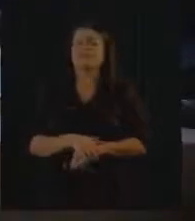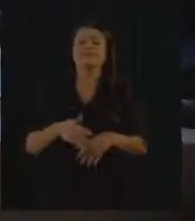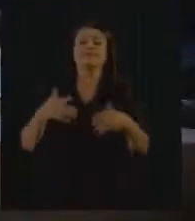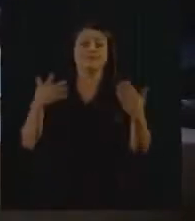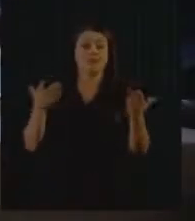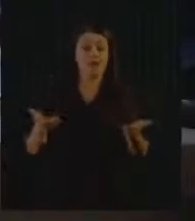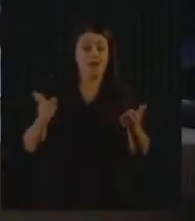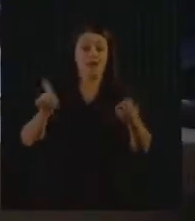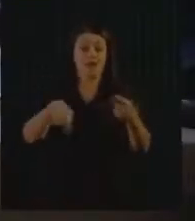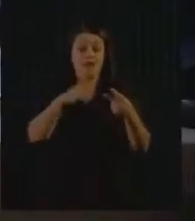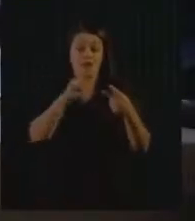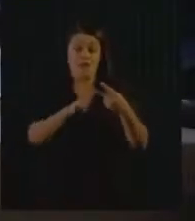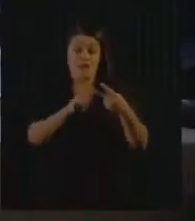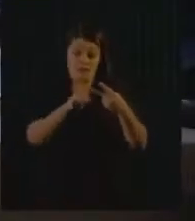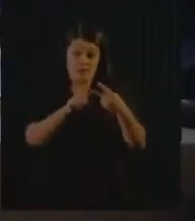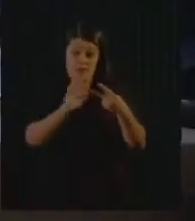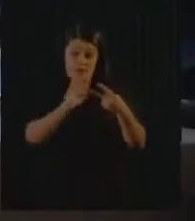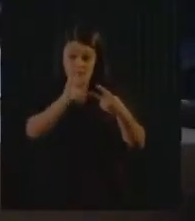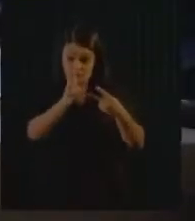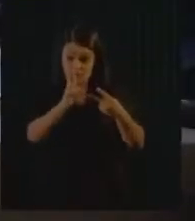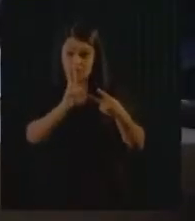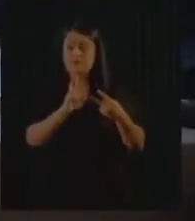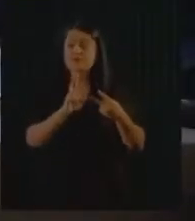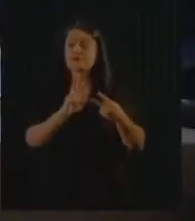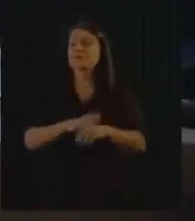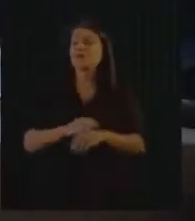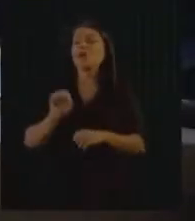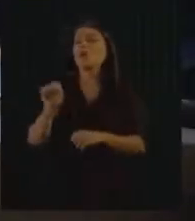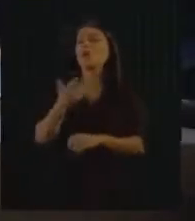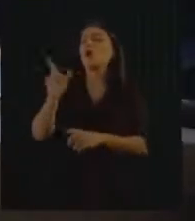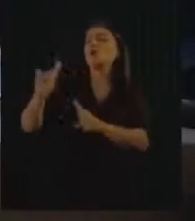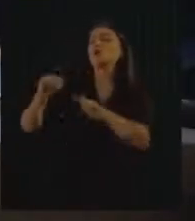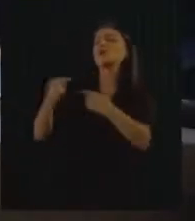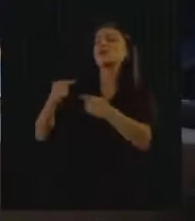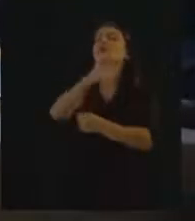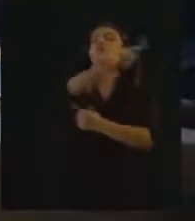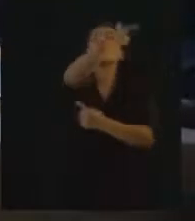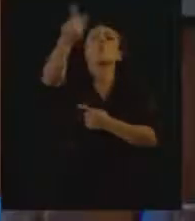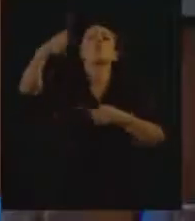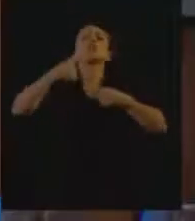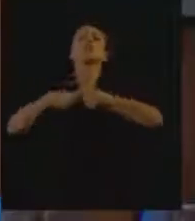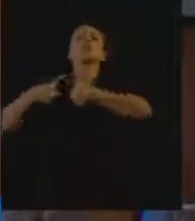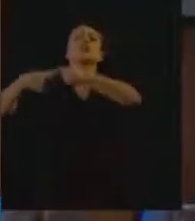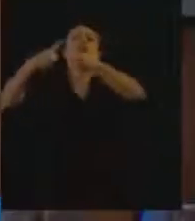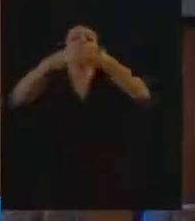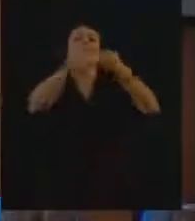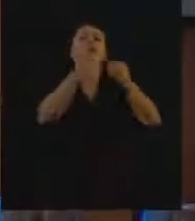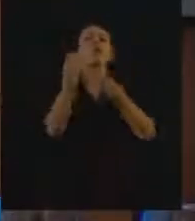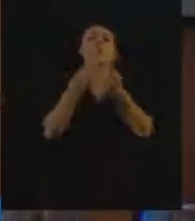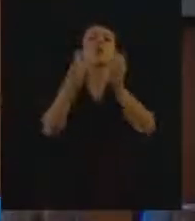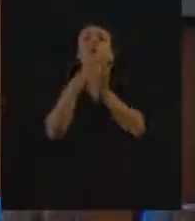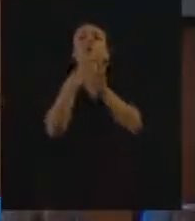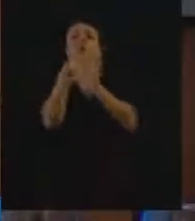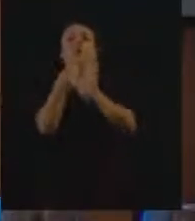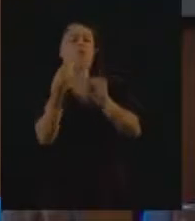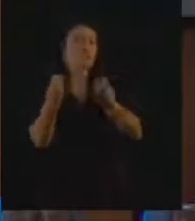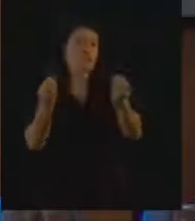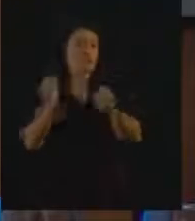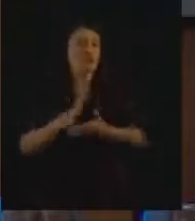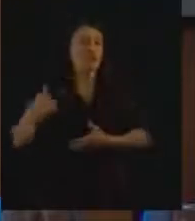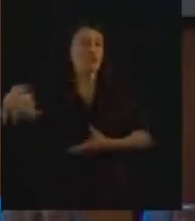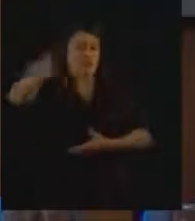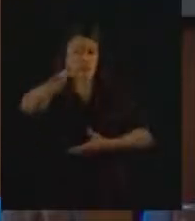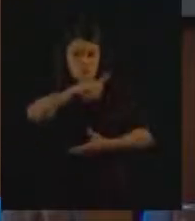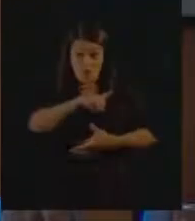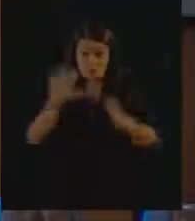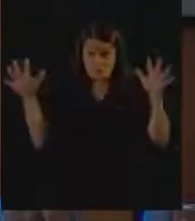Rodrigo, já emendando a outra resposta, quais os desafios das outras cidades? Eu acho que o que a gente está fazendo aqui, junto